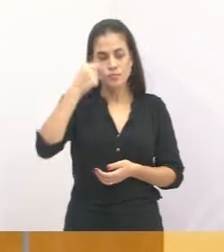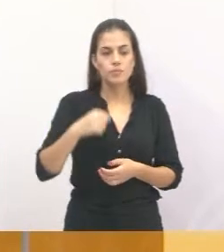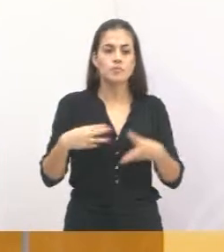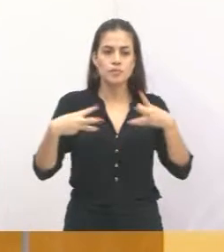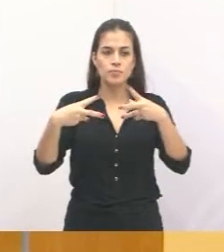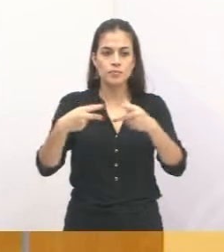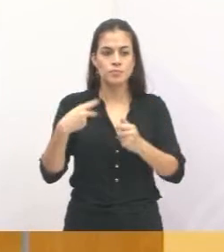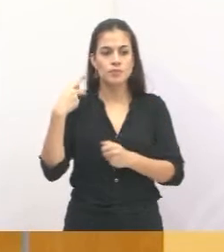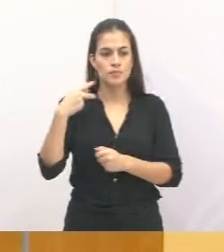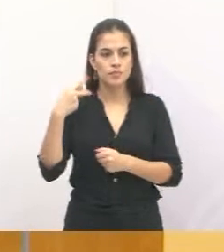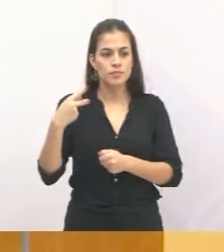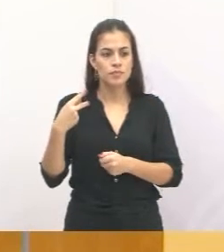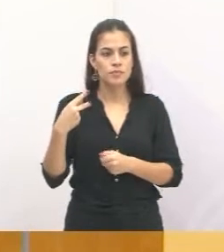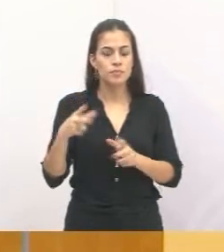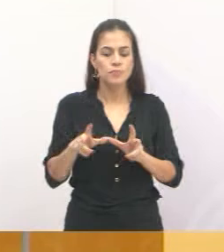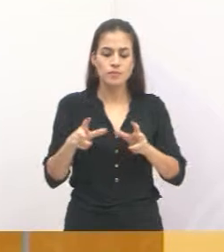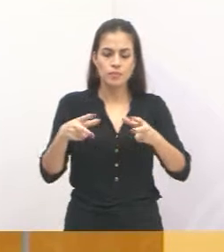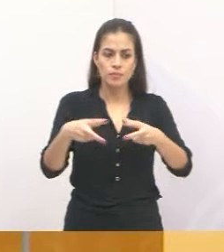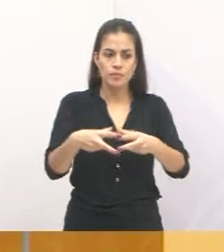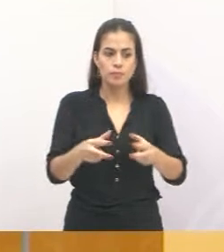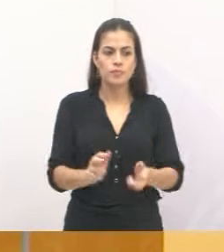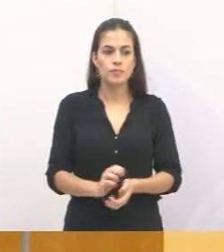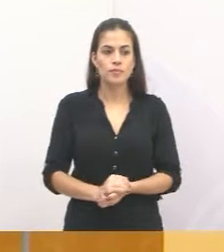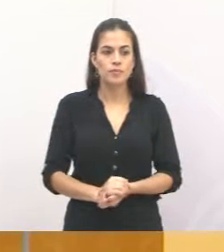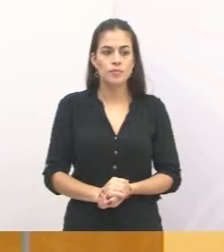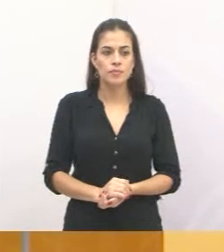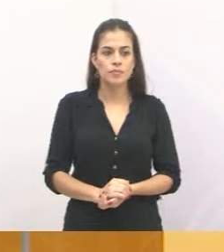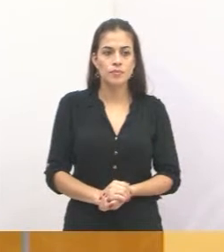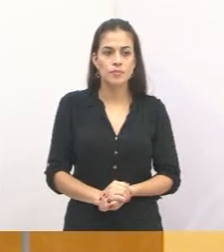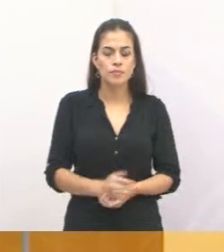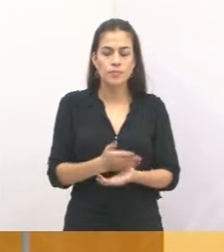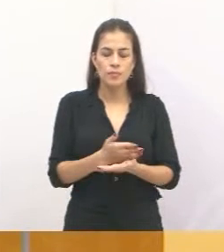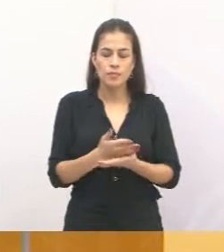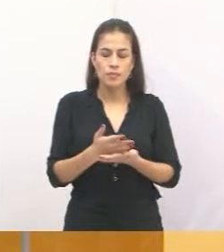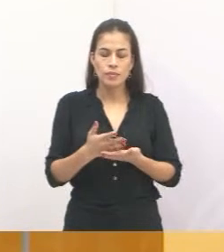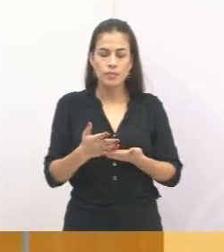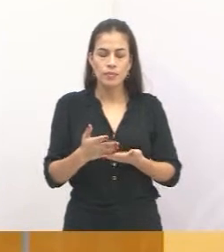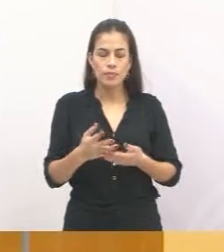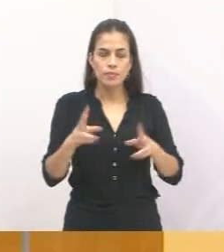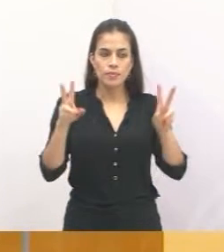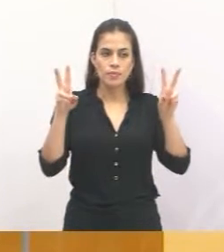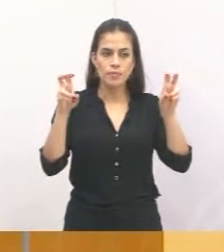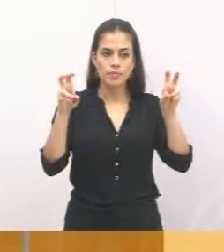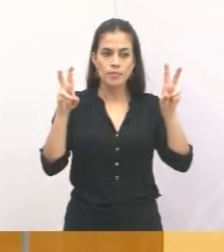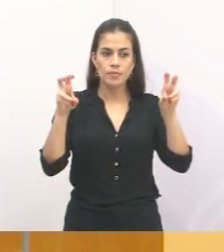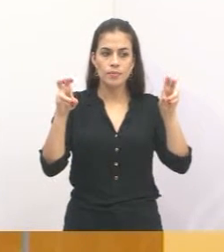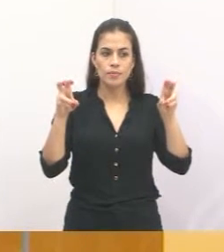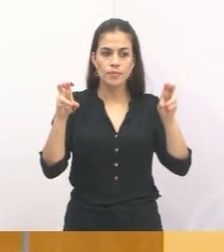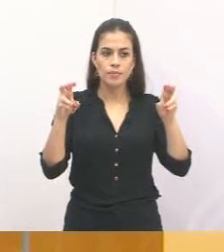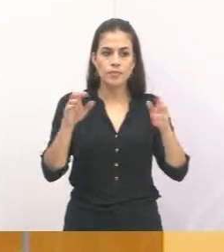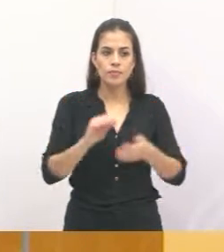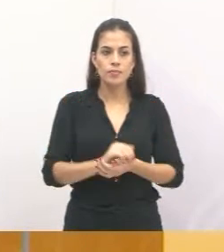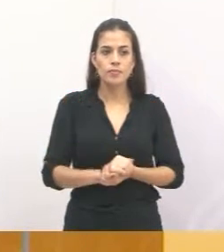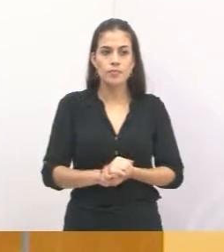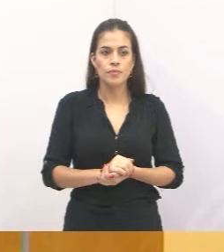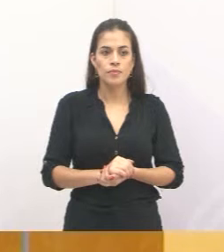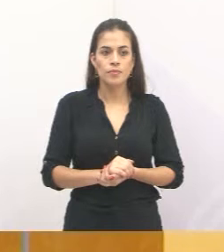começar o meu tema falando a respeito